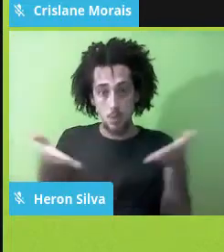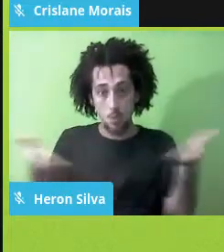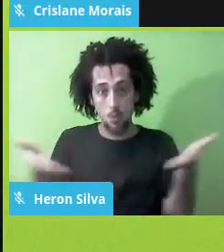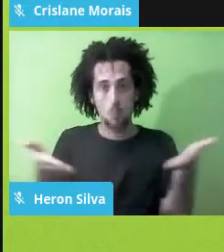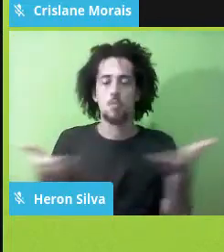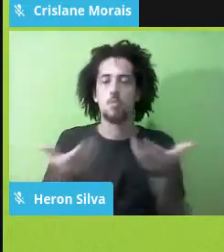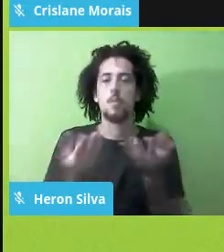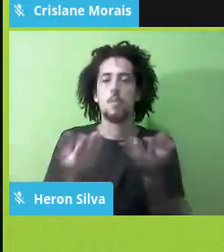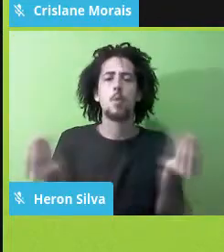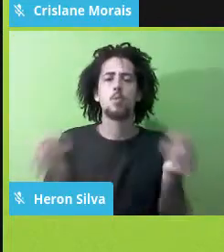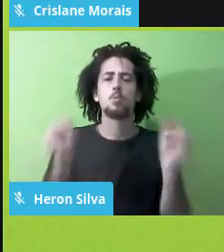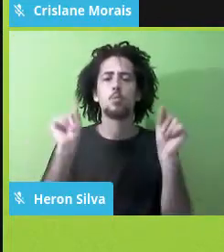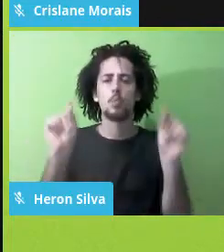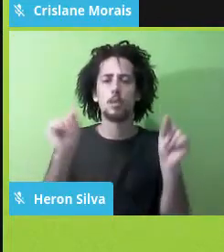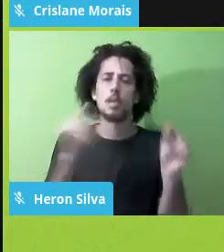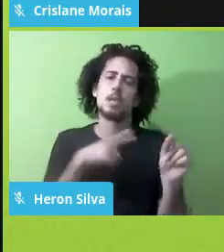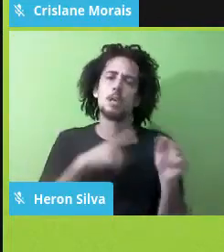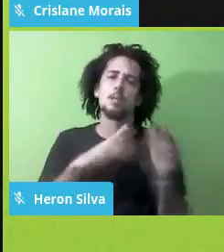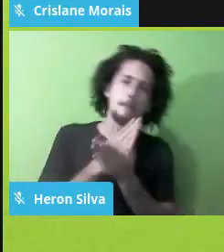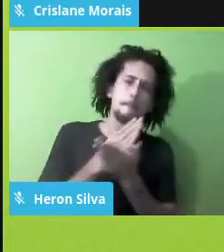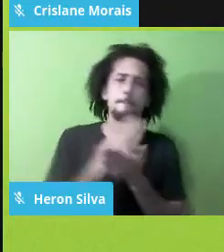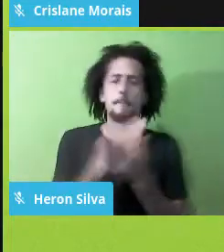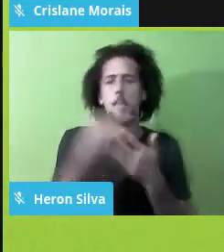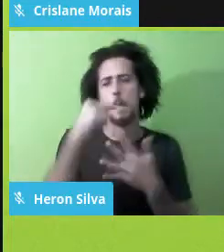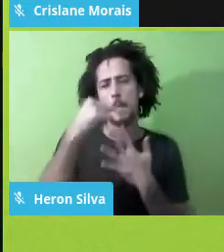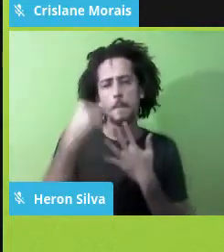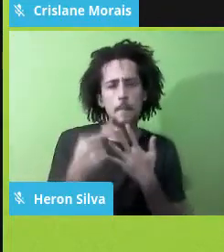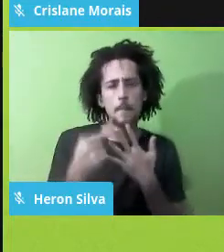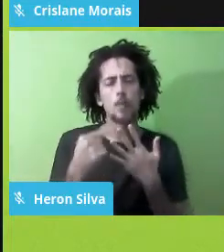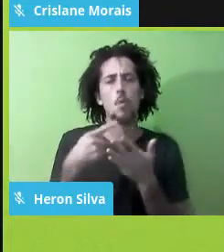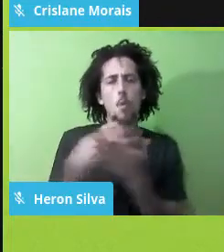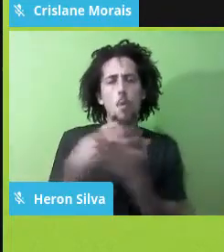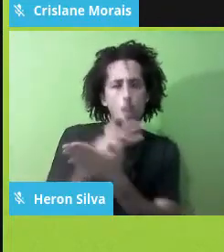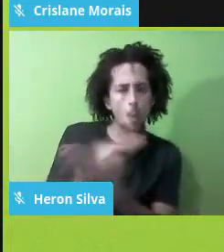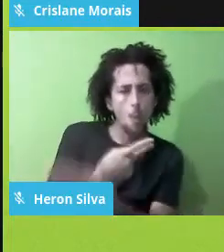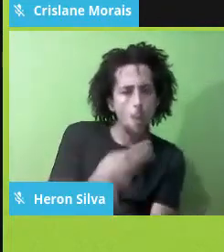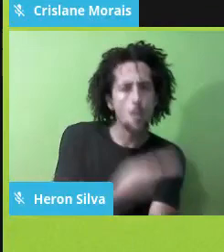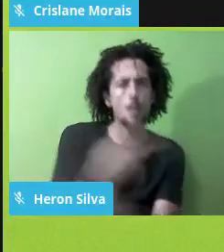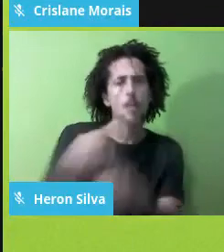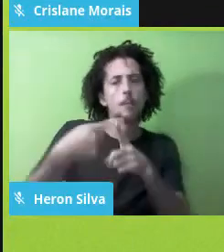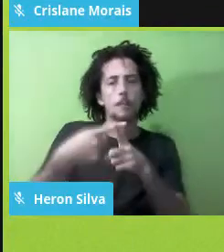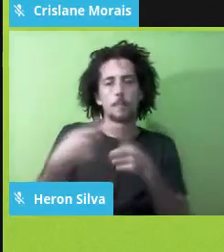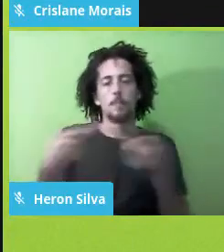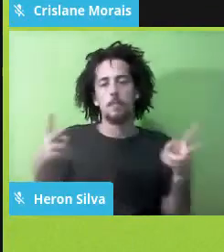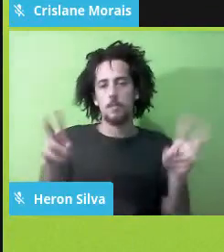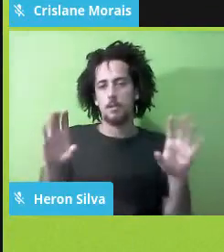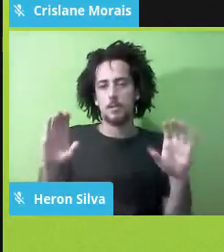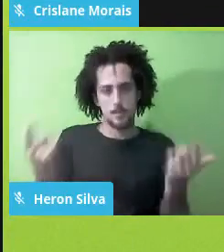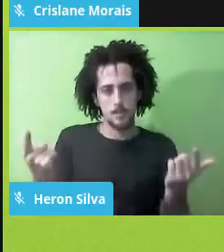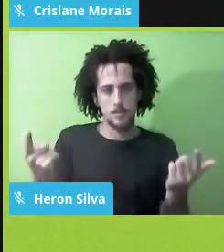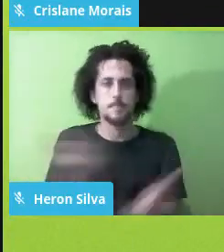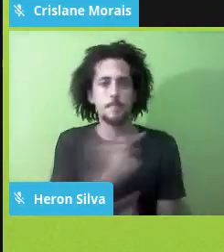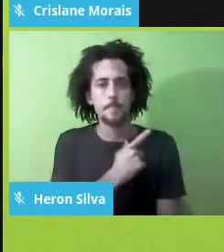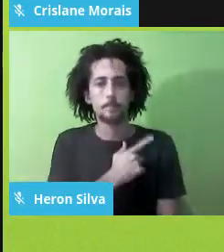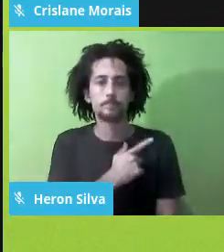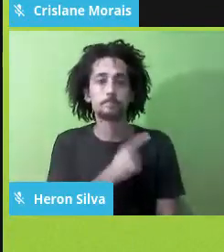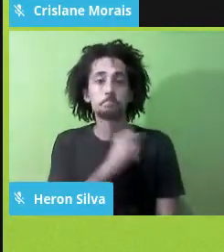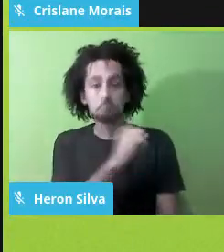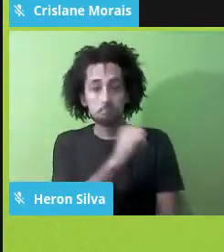muitas incidências, porque é óbvio que, quando você tem um